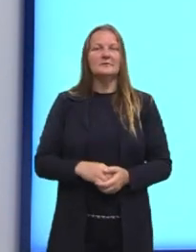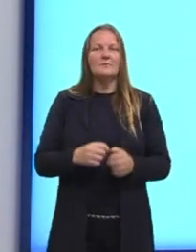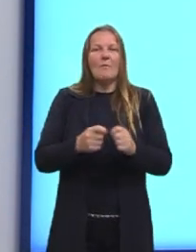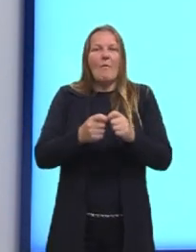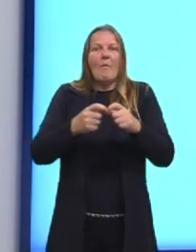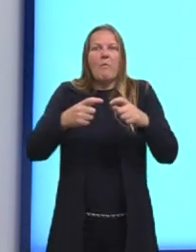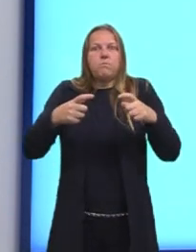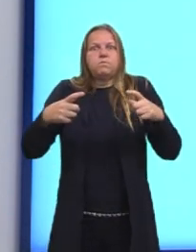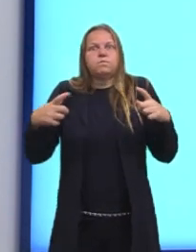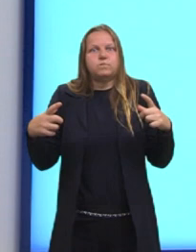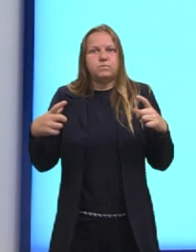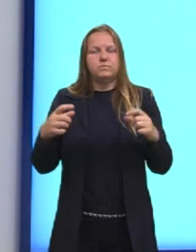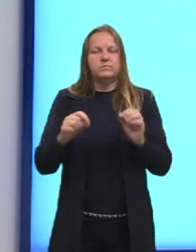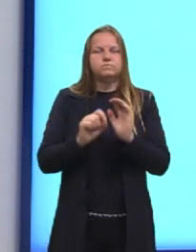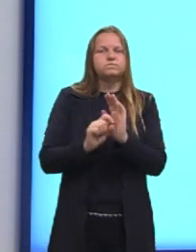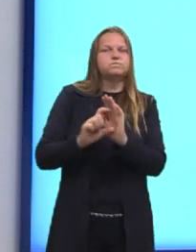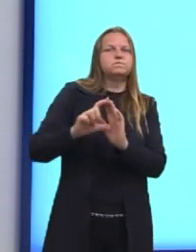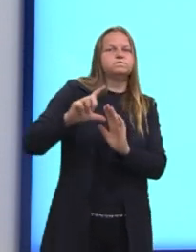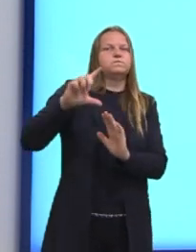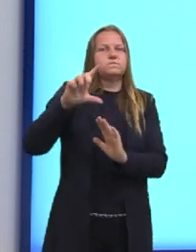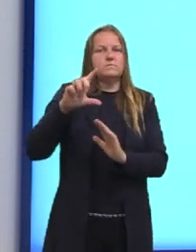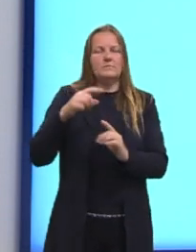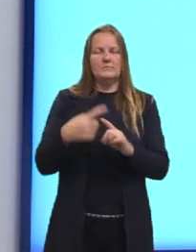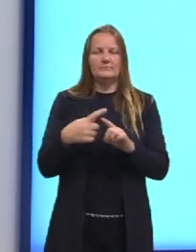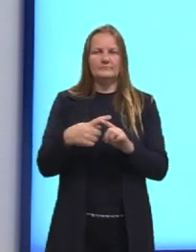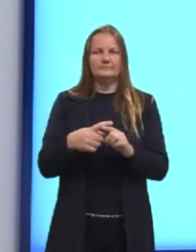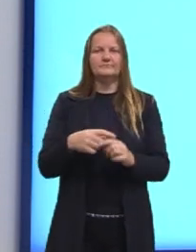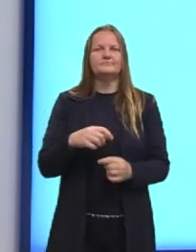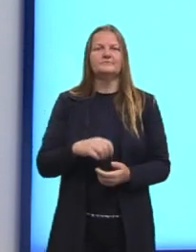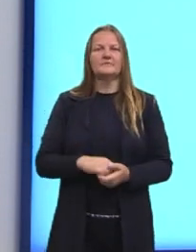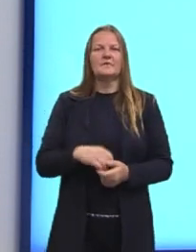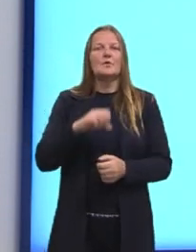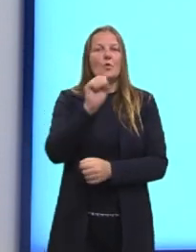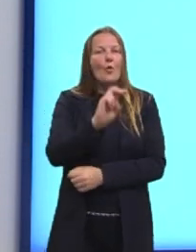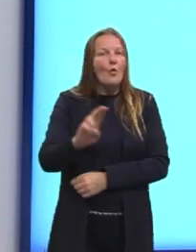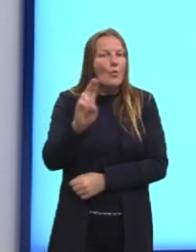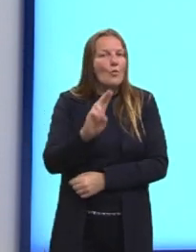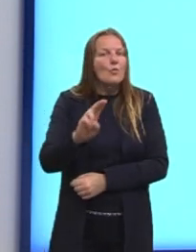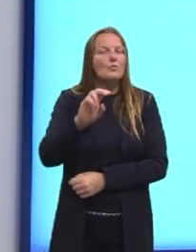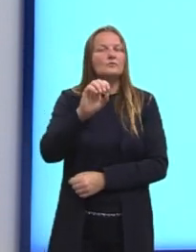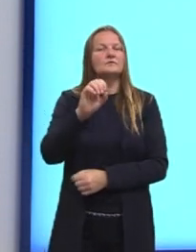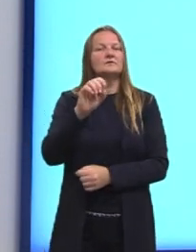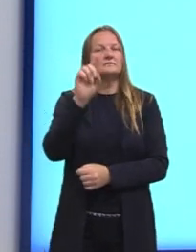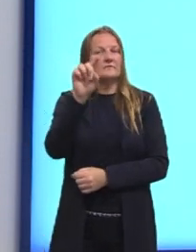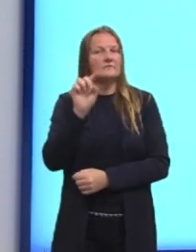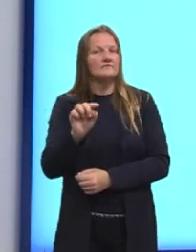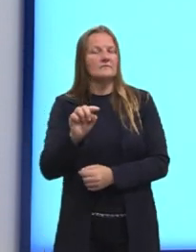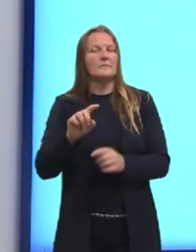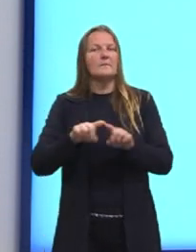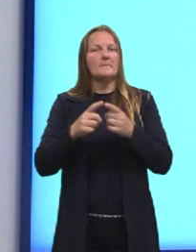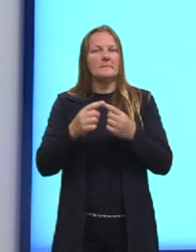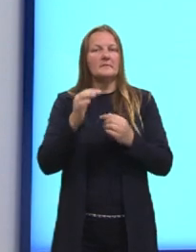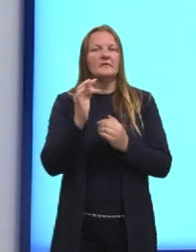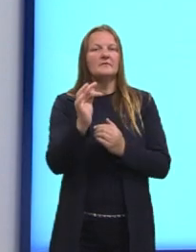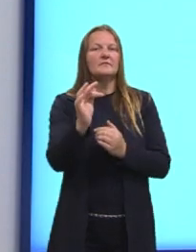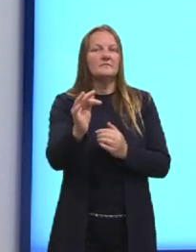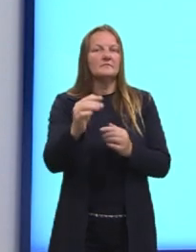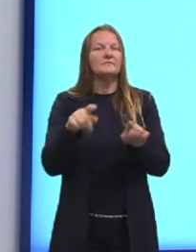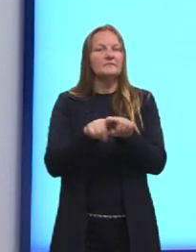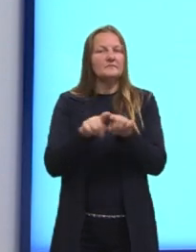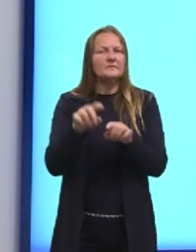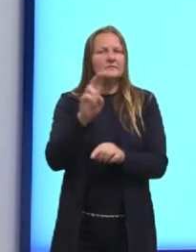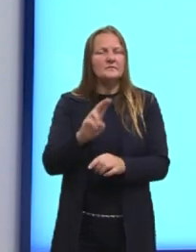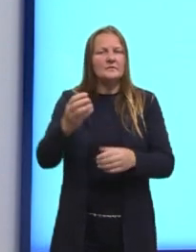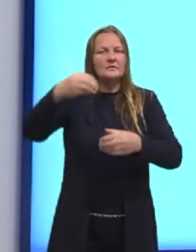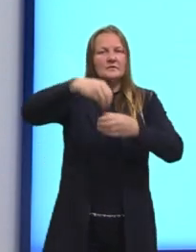números muito altos. Então a gente utiliza o fatorial, nós vamos ver mais pra frente. A gente utiliza ele